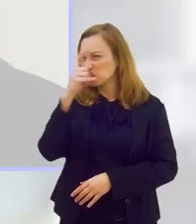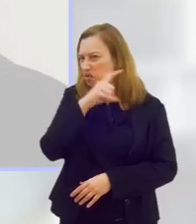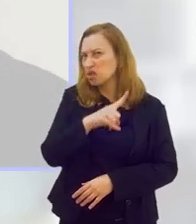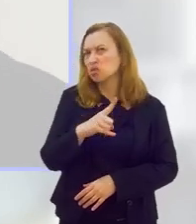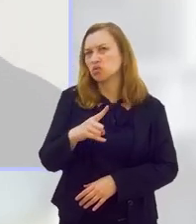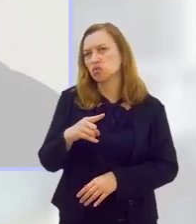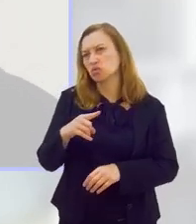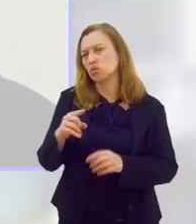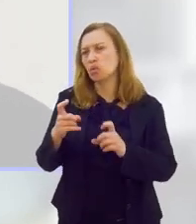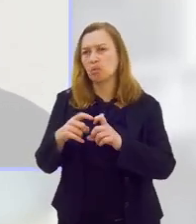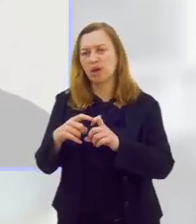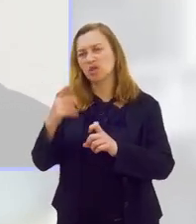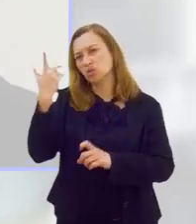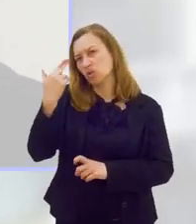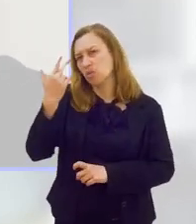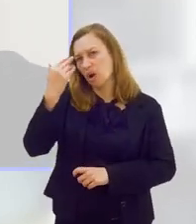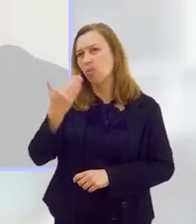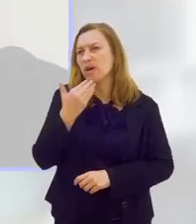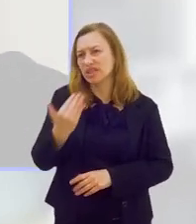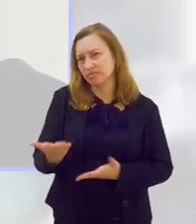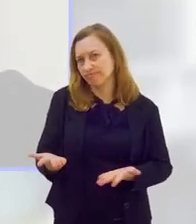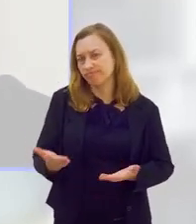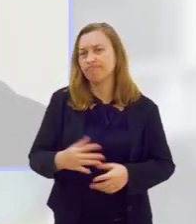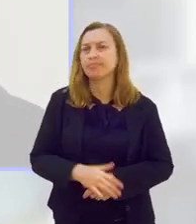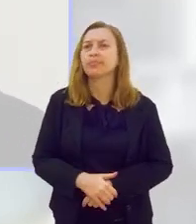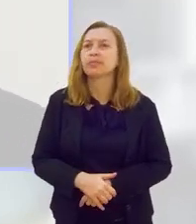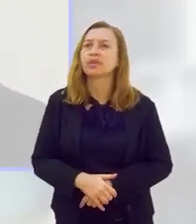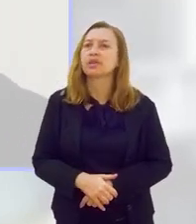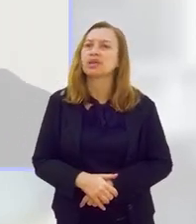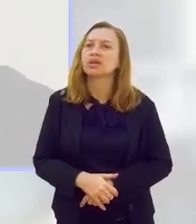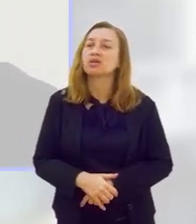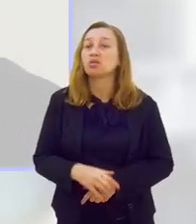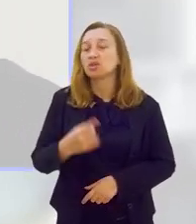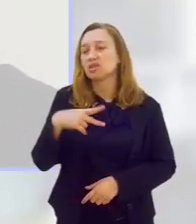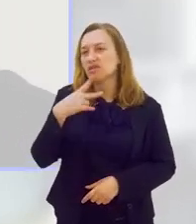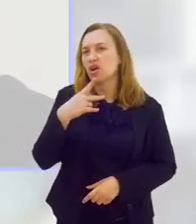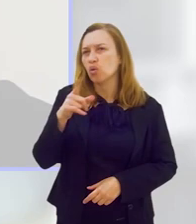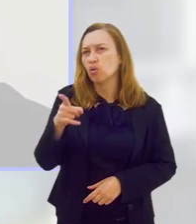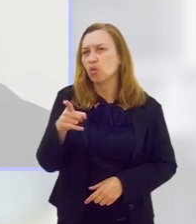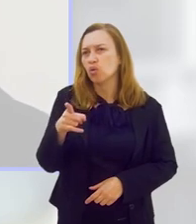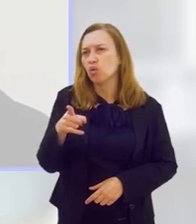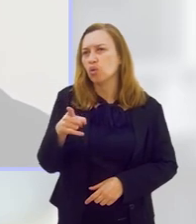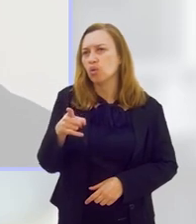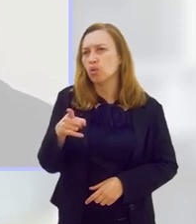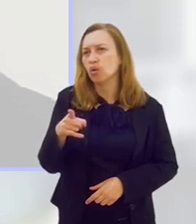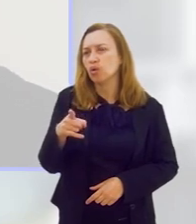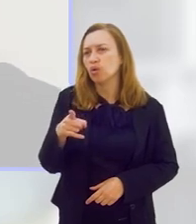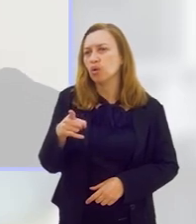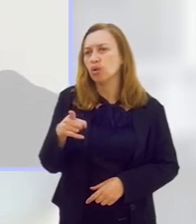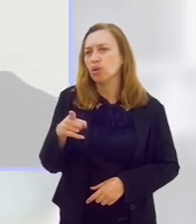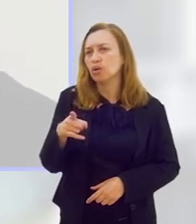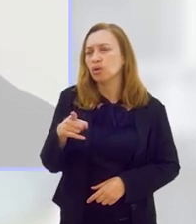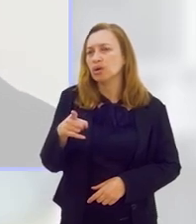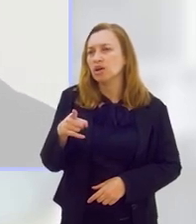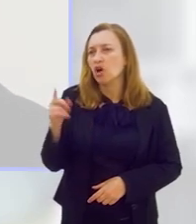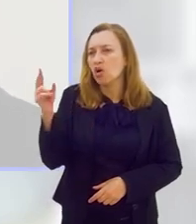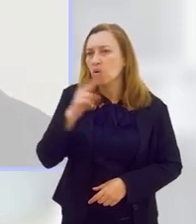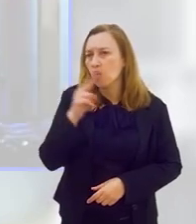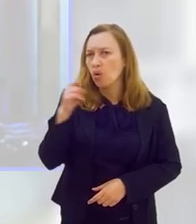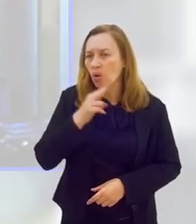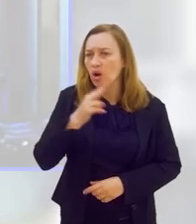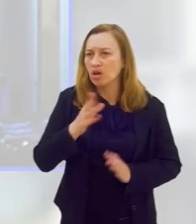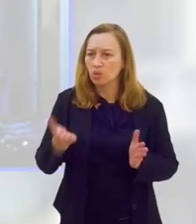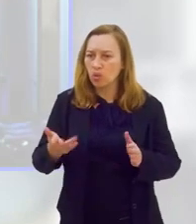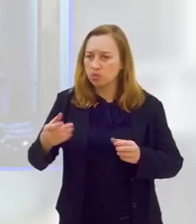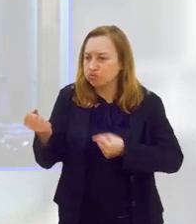isso pra você. e quando você falou sobre, ah, não é pra sair correndo na rua hoje, achando